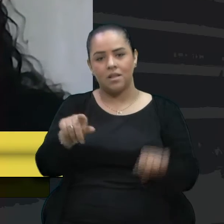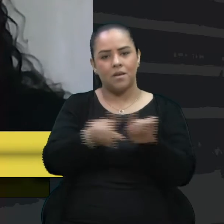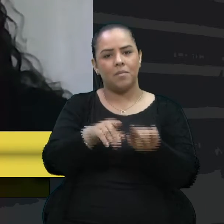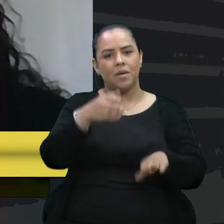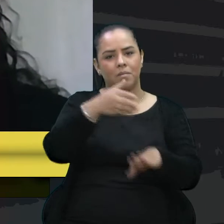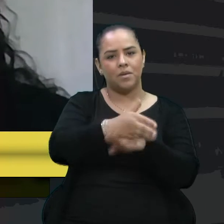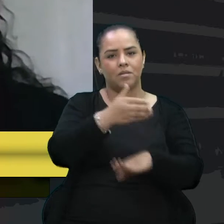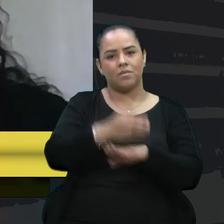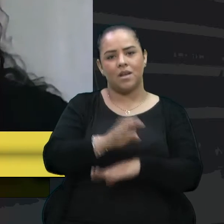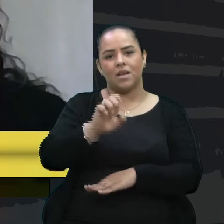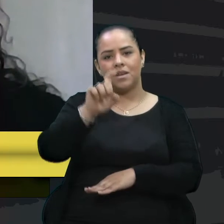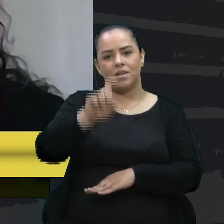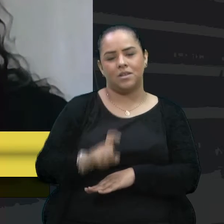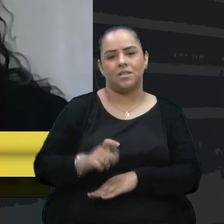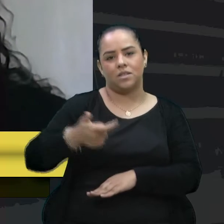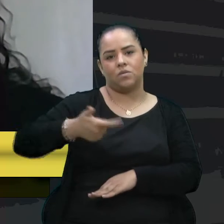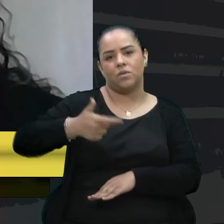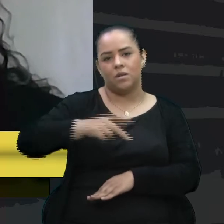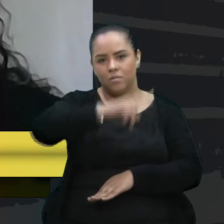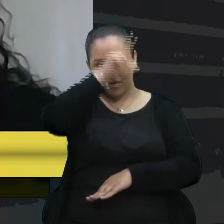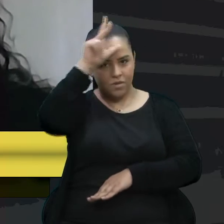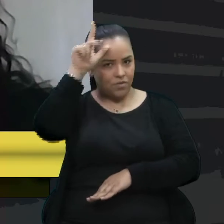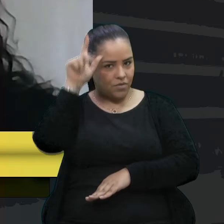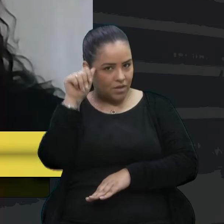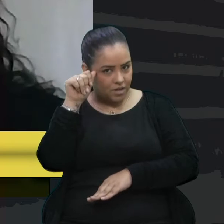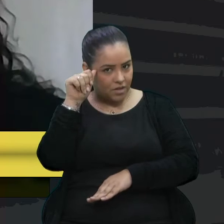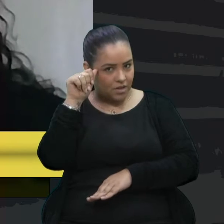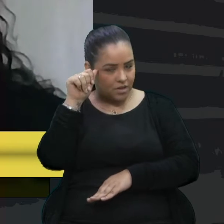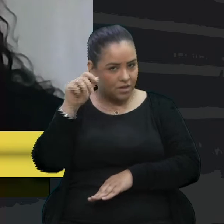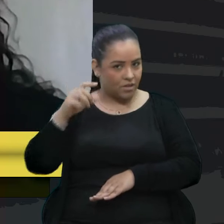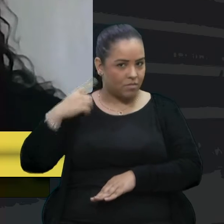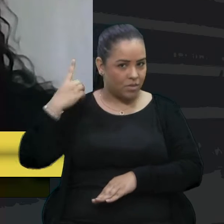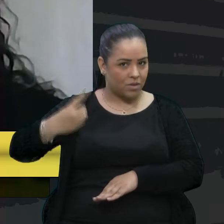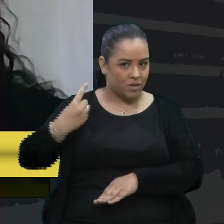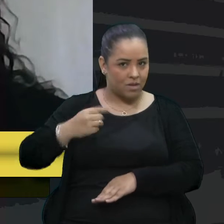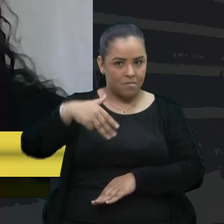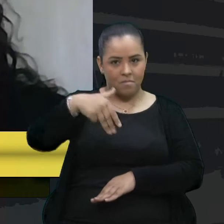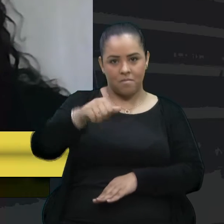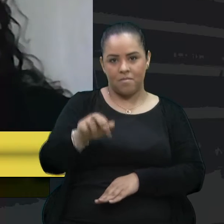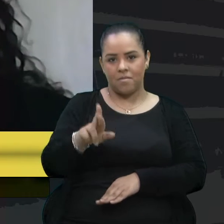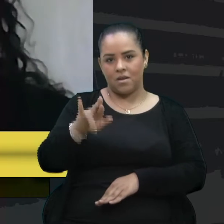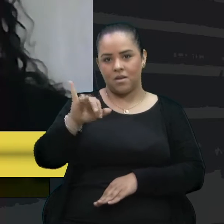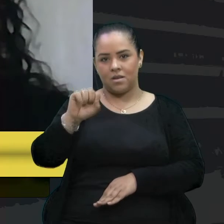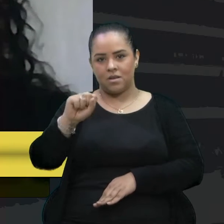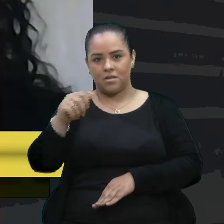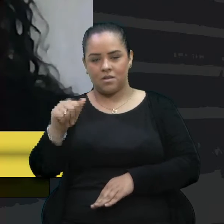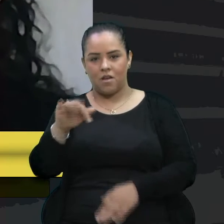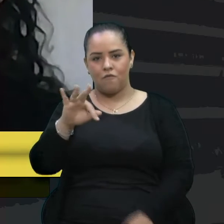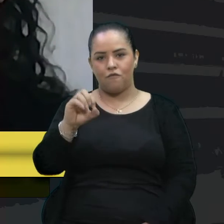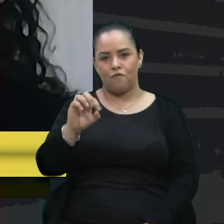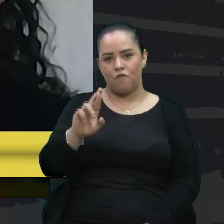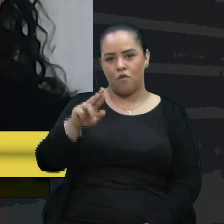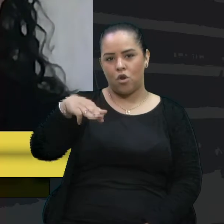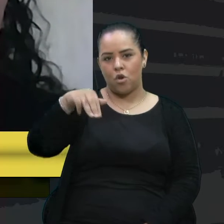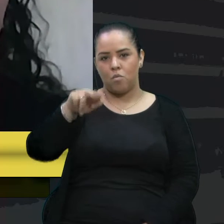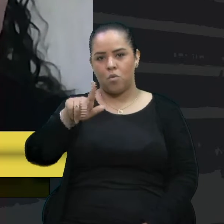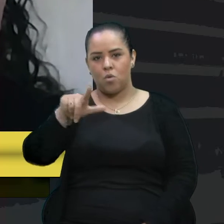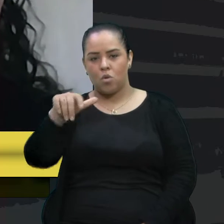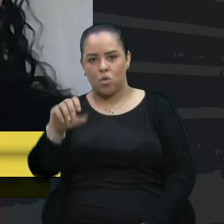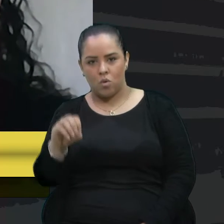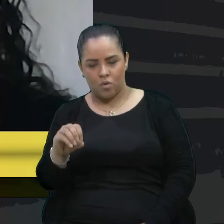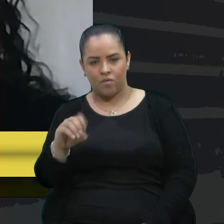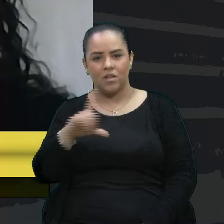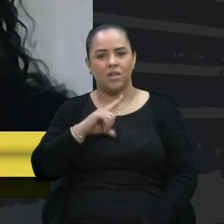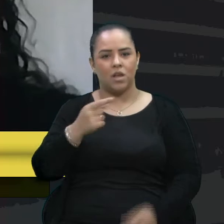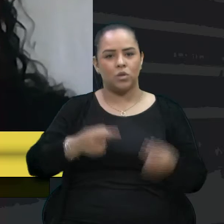da ex-vice-prefeita de Caxias do Sul, deputada estadual Marisa Fórmulo. Teremos essa discussão através da